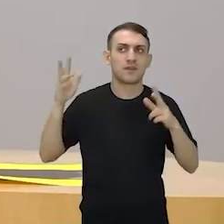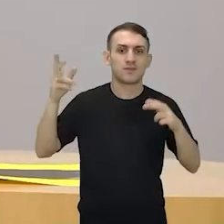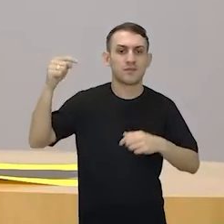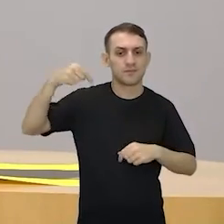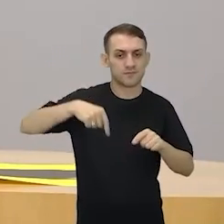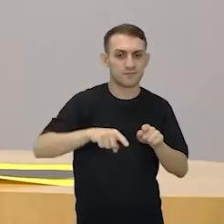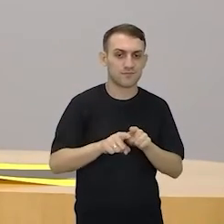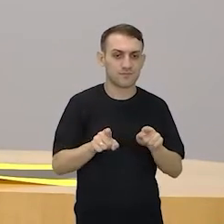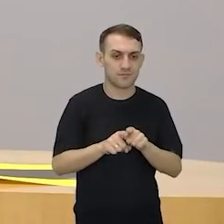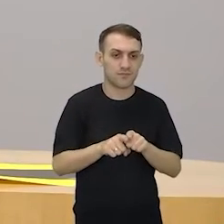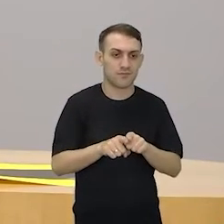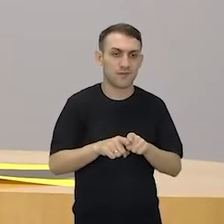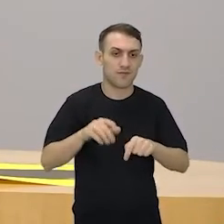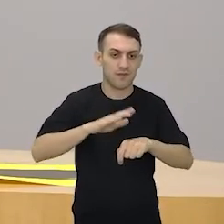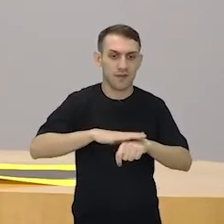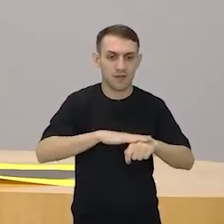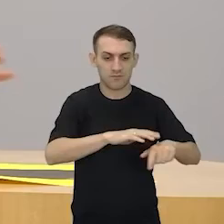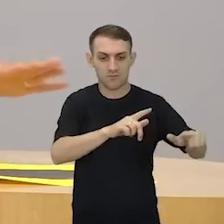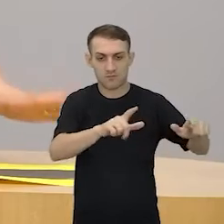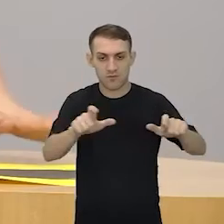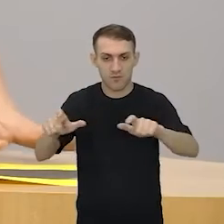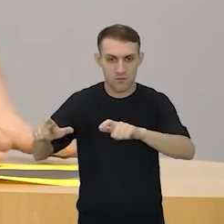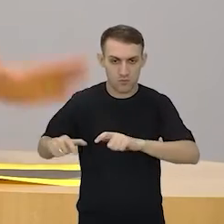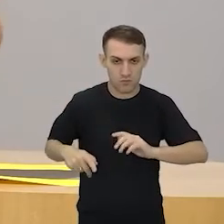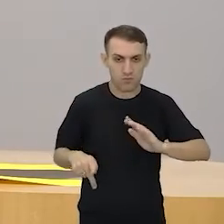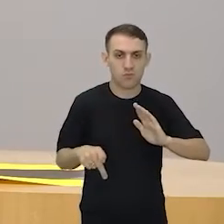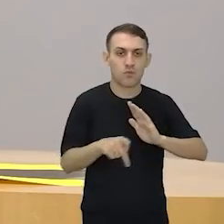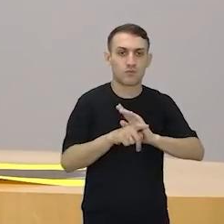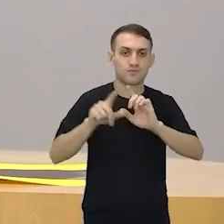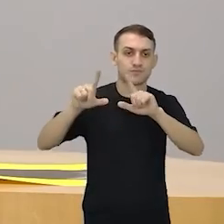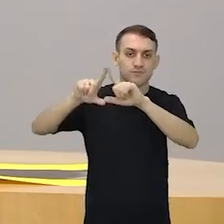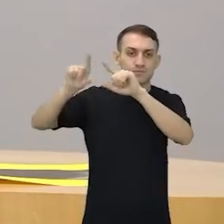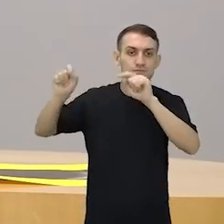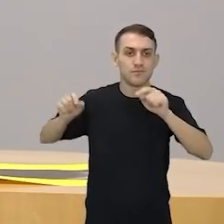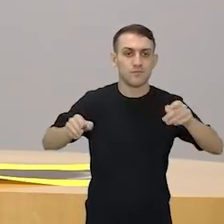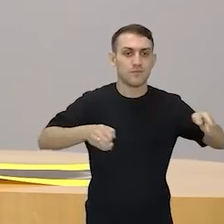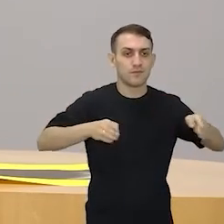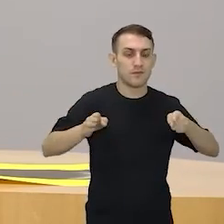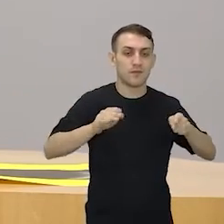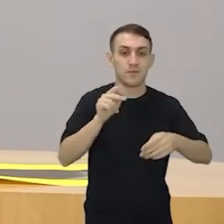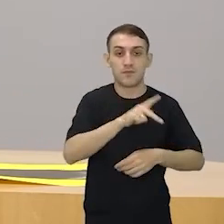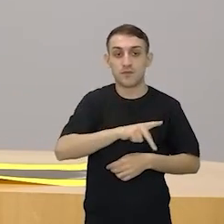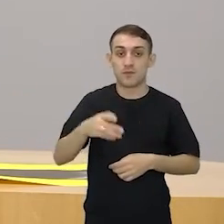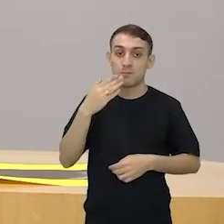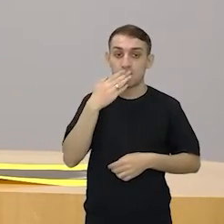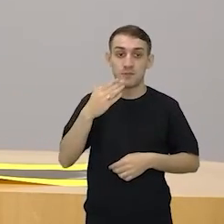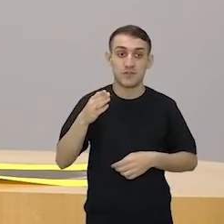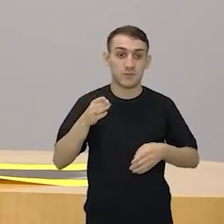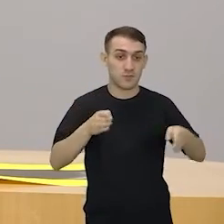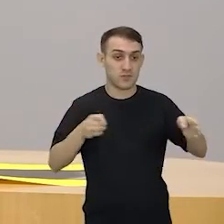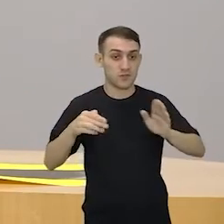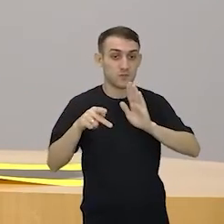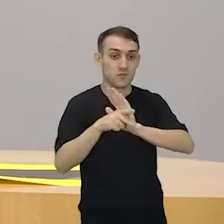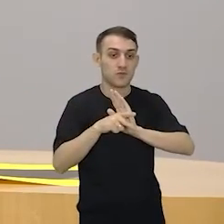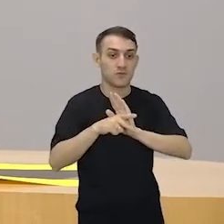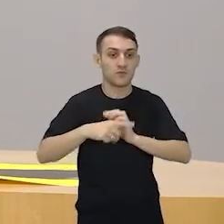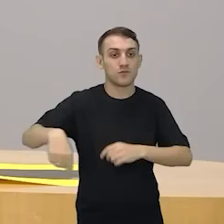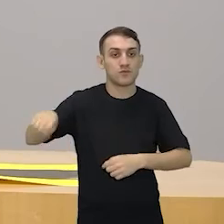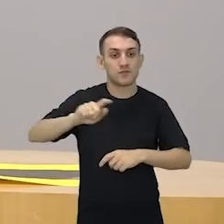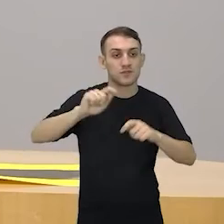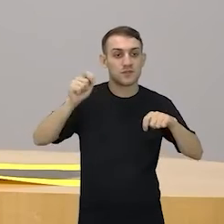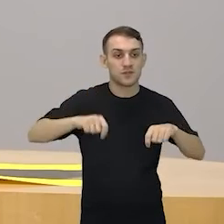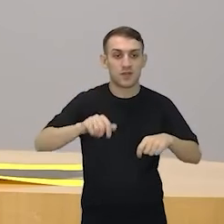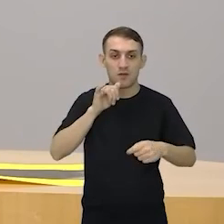Pro? Isso. Faz as imagens das fases da lua e aí, quando a professora falar uma fase da lua, você tem que